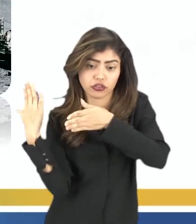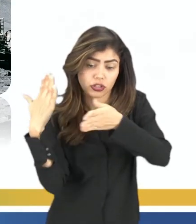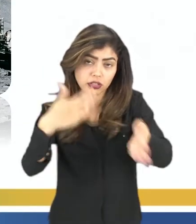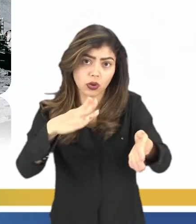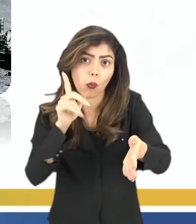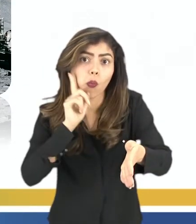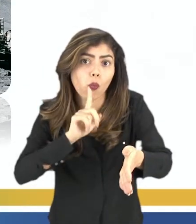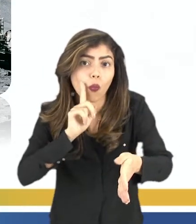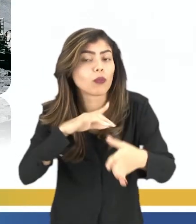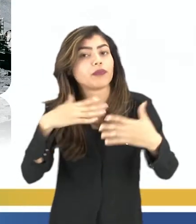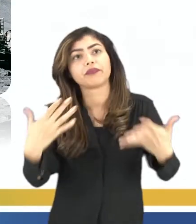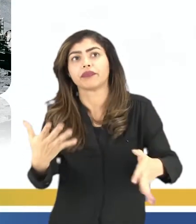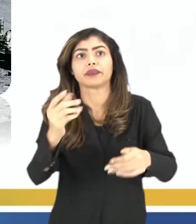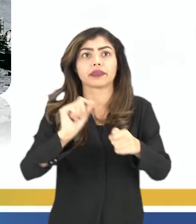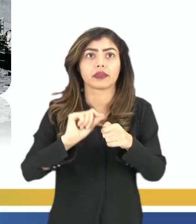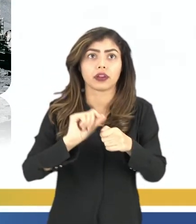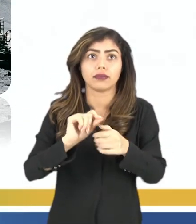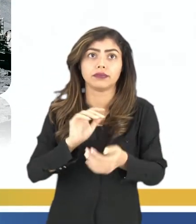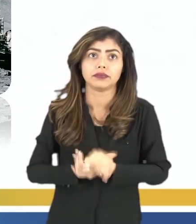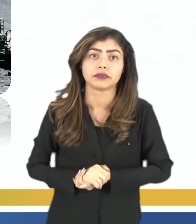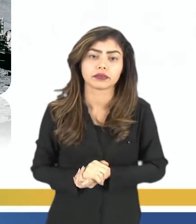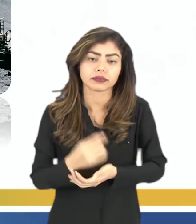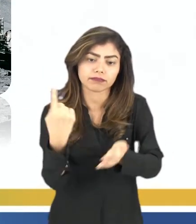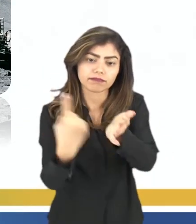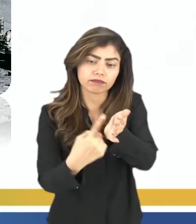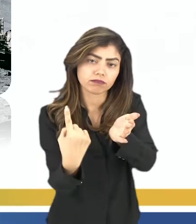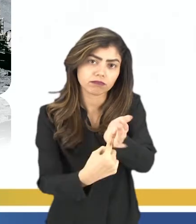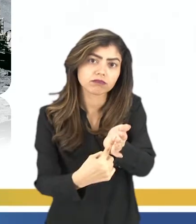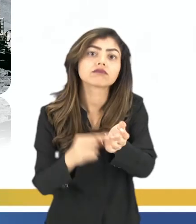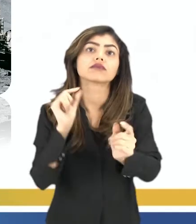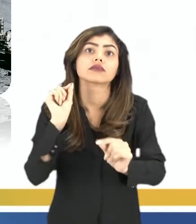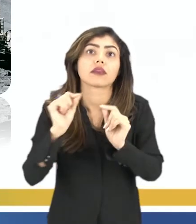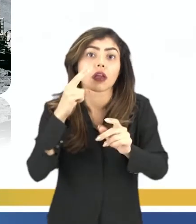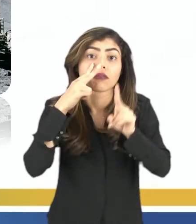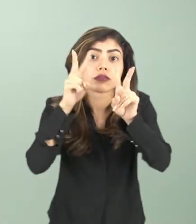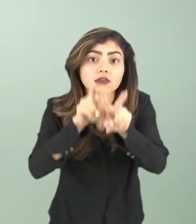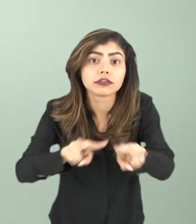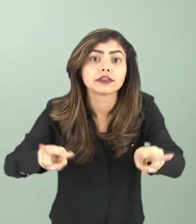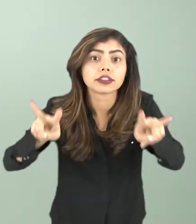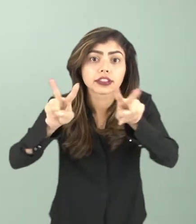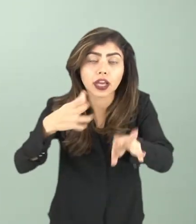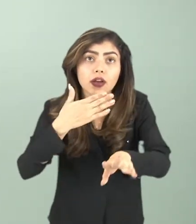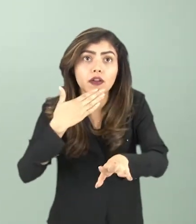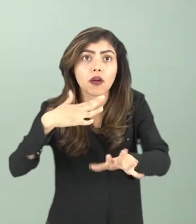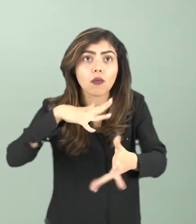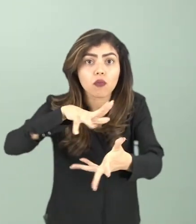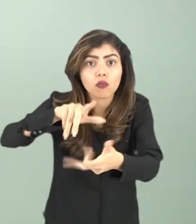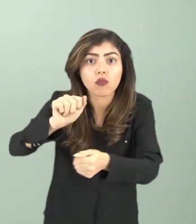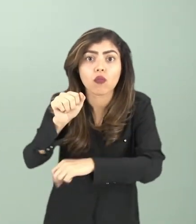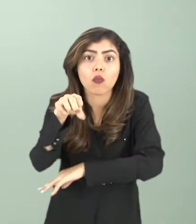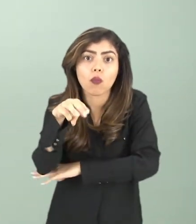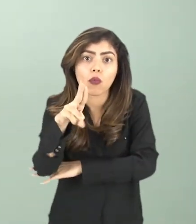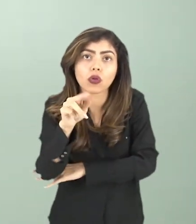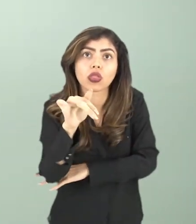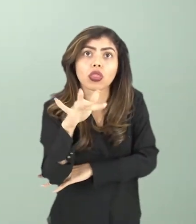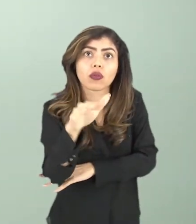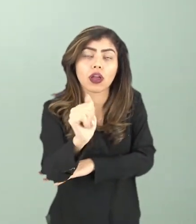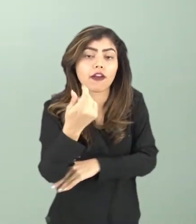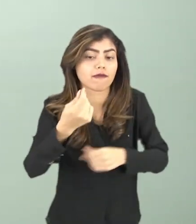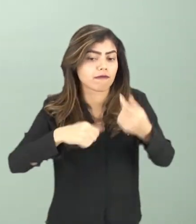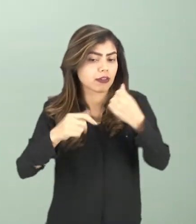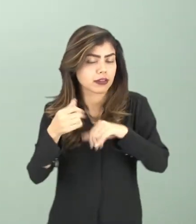dos Estados Unidos, né? E, esse acordo, ele visa, aí, uma cooperação mútua, né? Principalmente, aí, também,